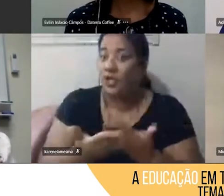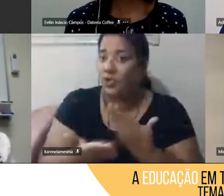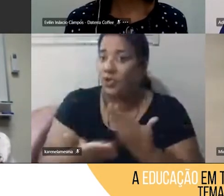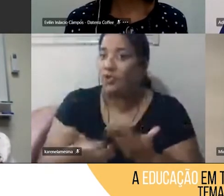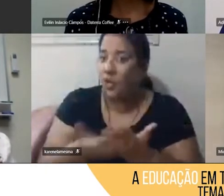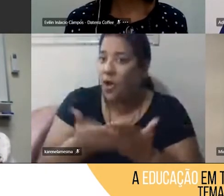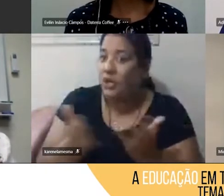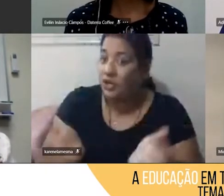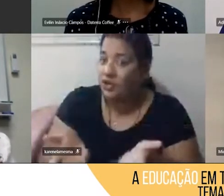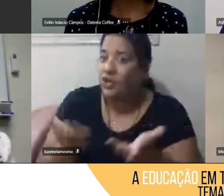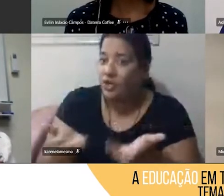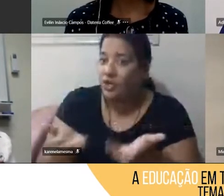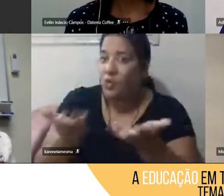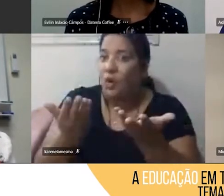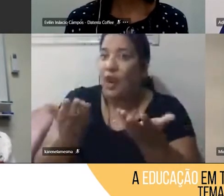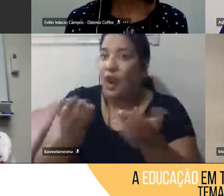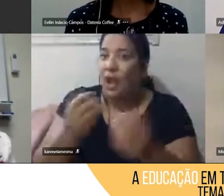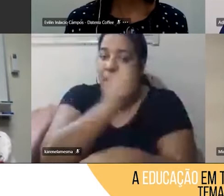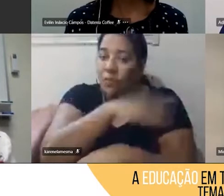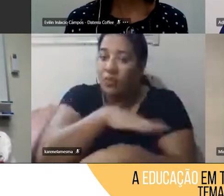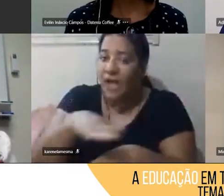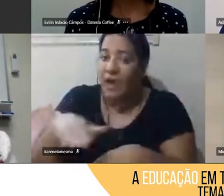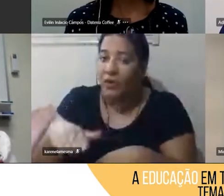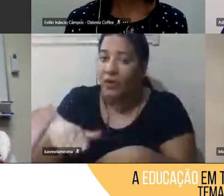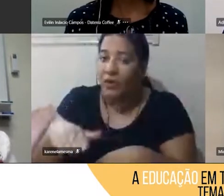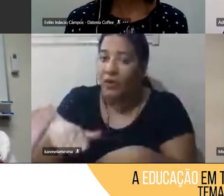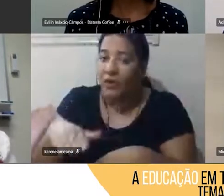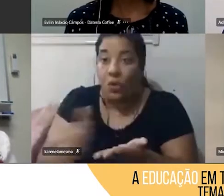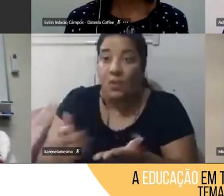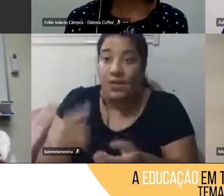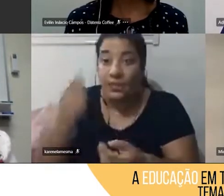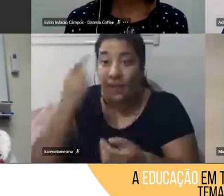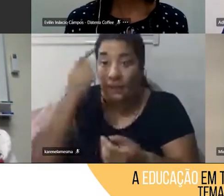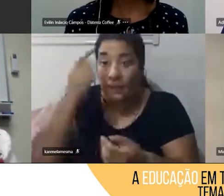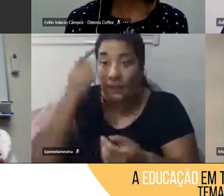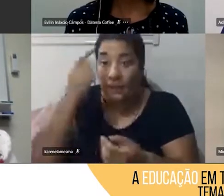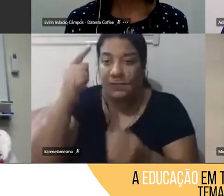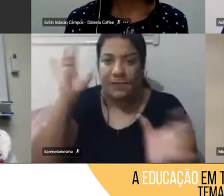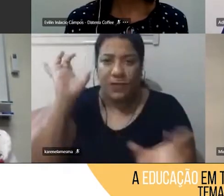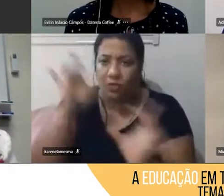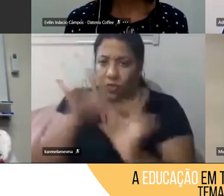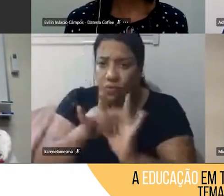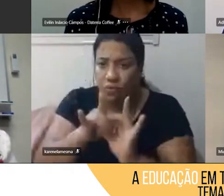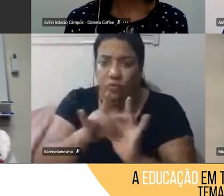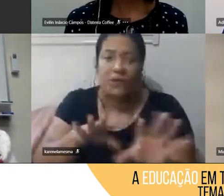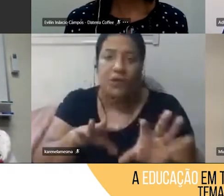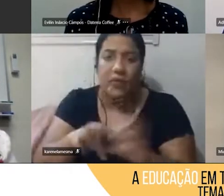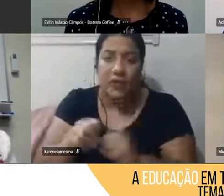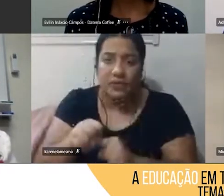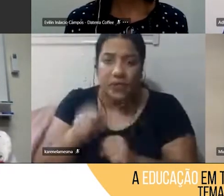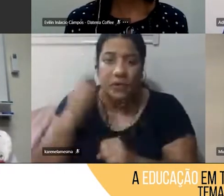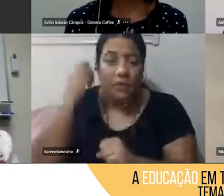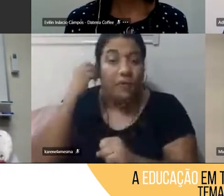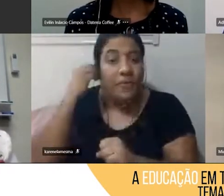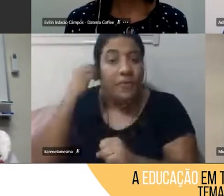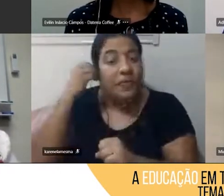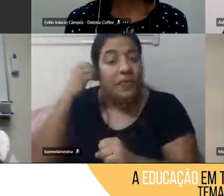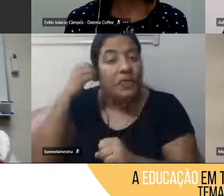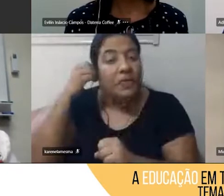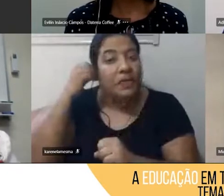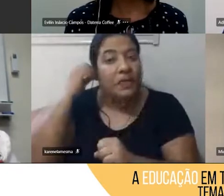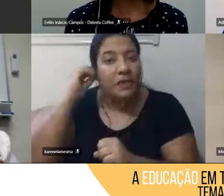deve trazer para os alunos, pensando nessa formação integral. E o aprender a fazer? Como é que a gente